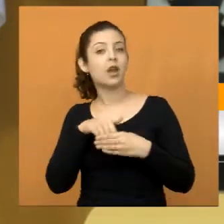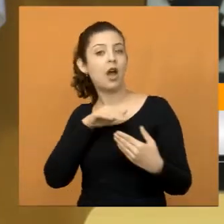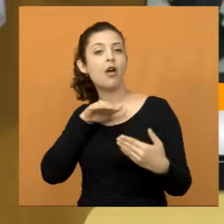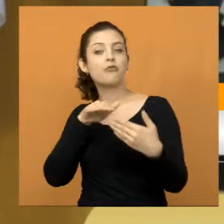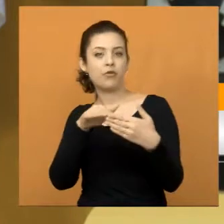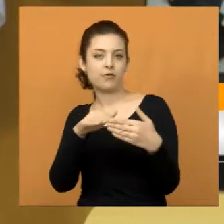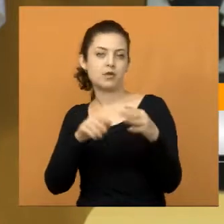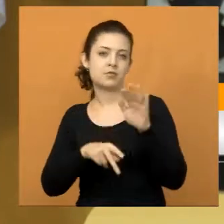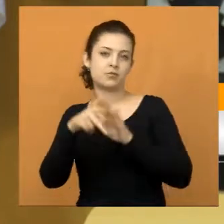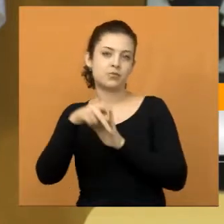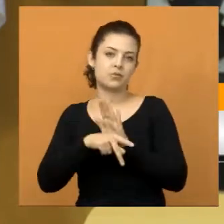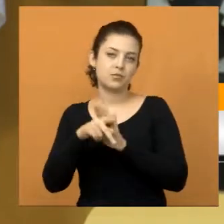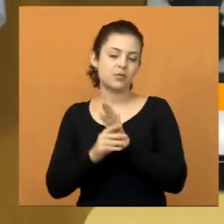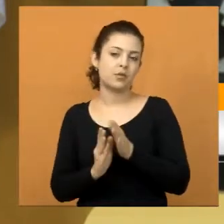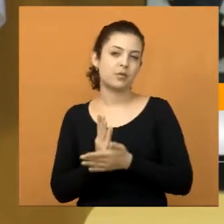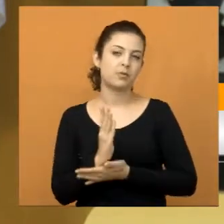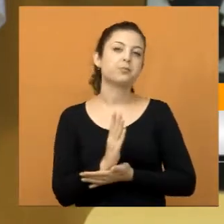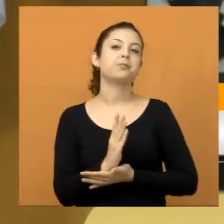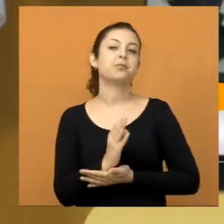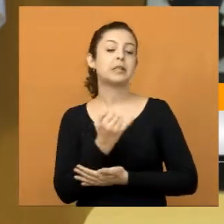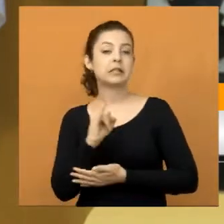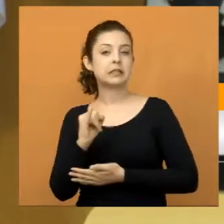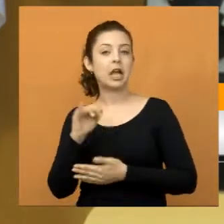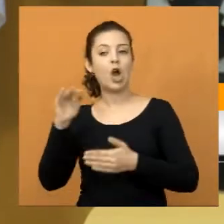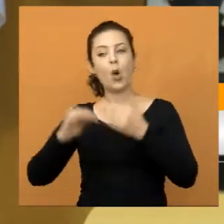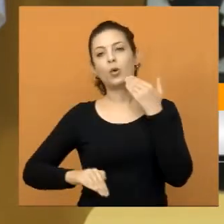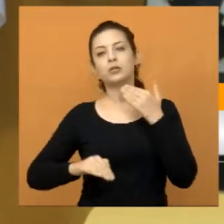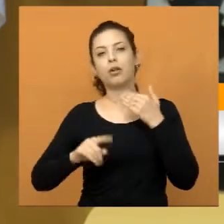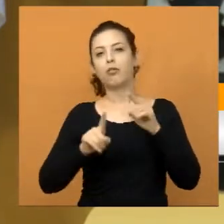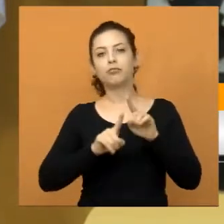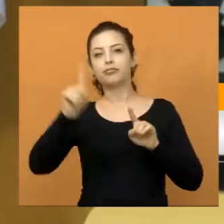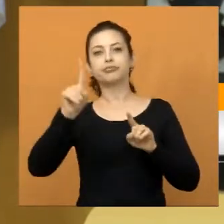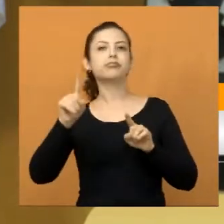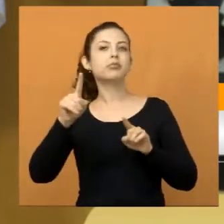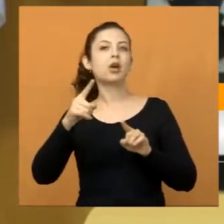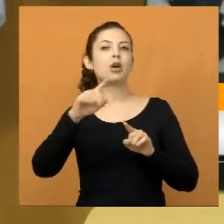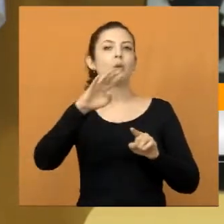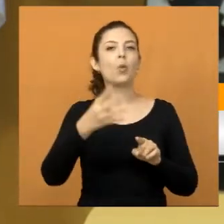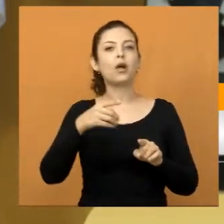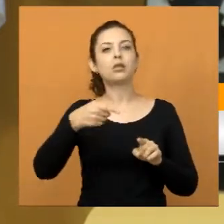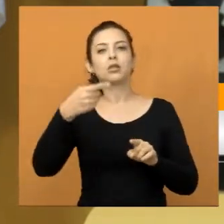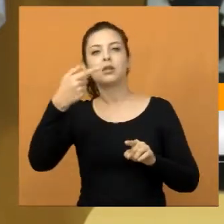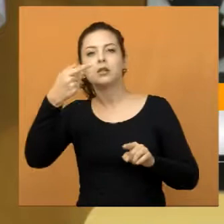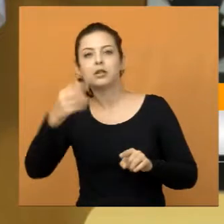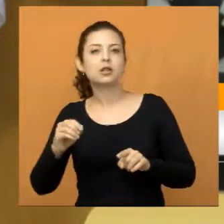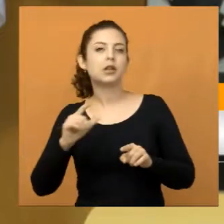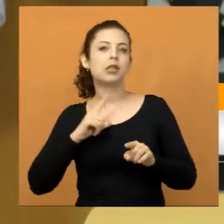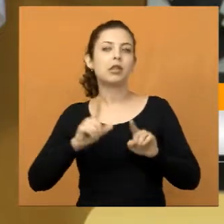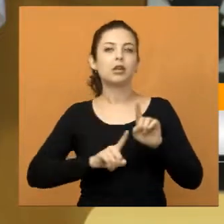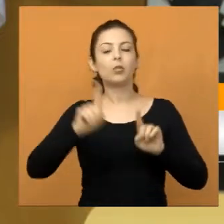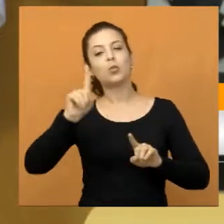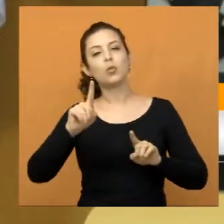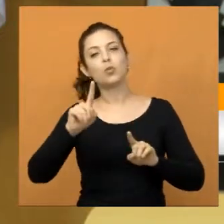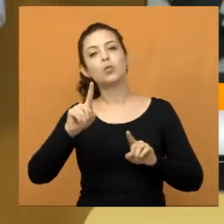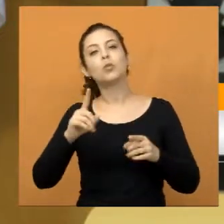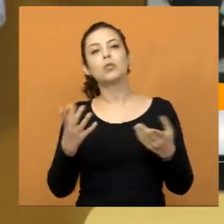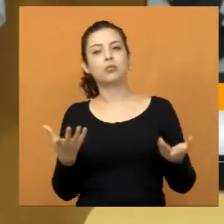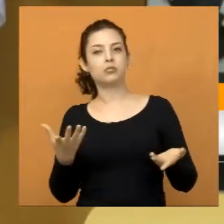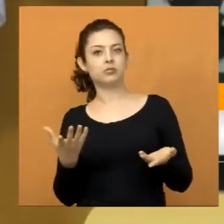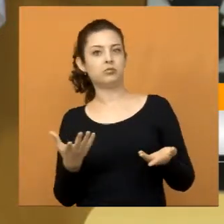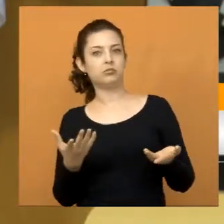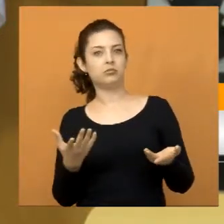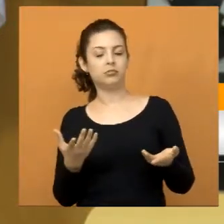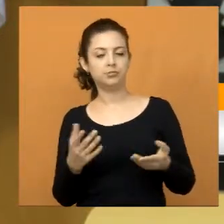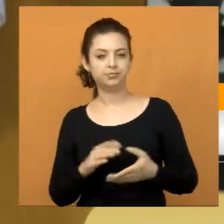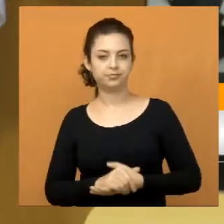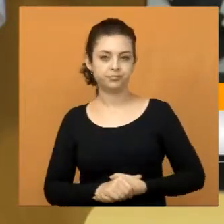favorava o projeto, se nós votamos contra esse projeto, sem dúvida, ele ia ter um aumento de 4,10 para